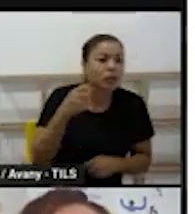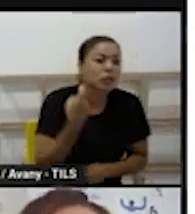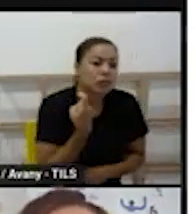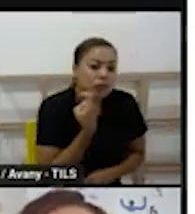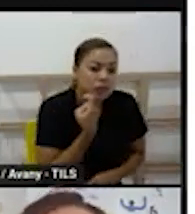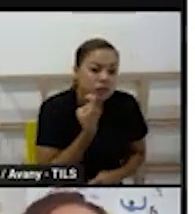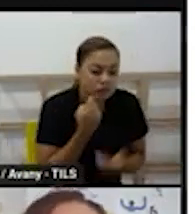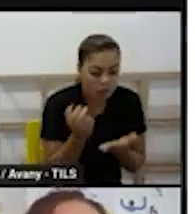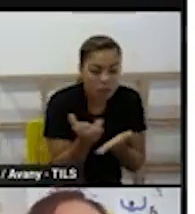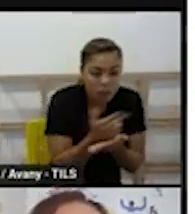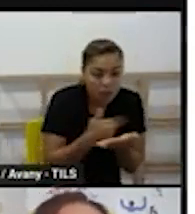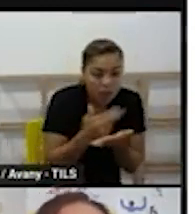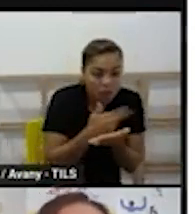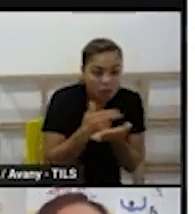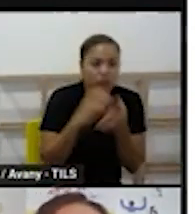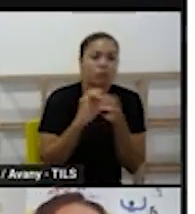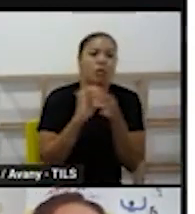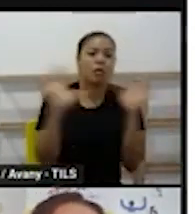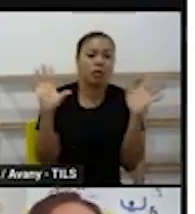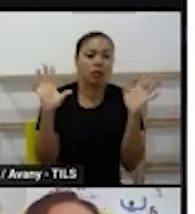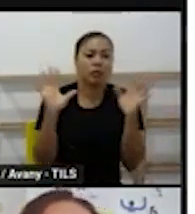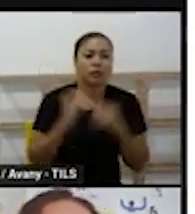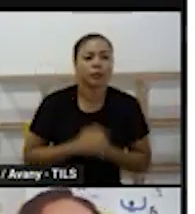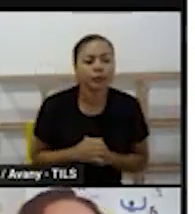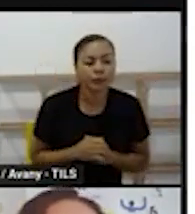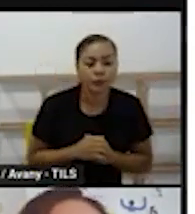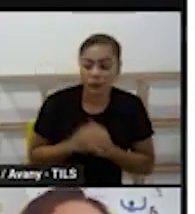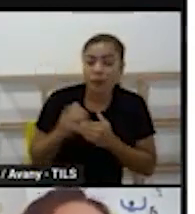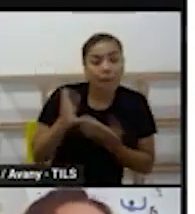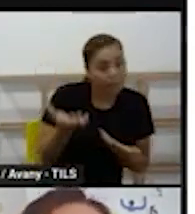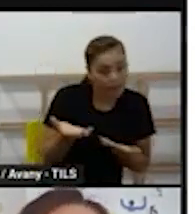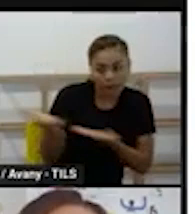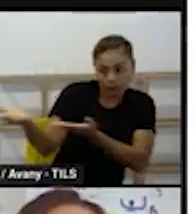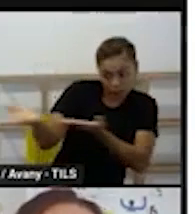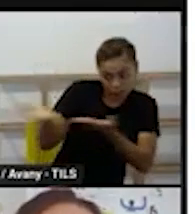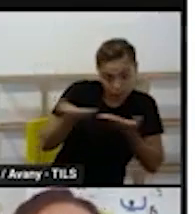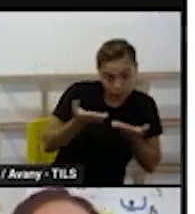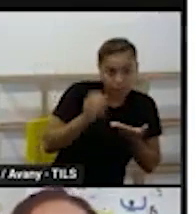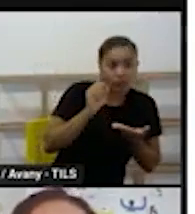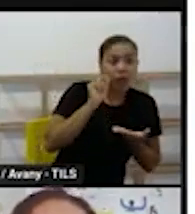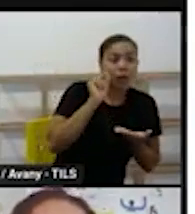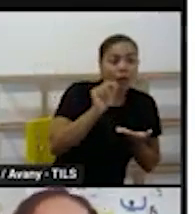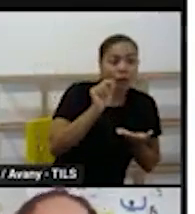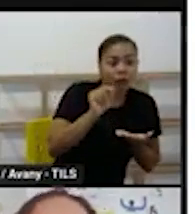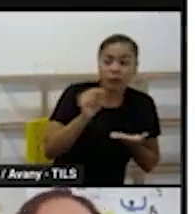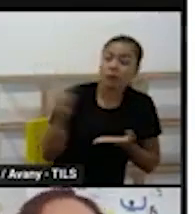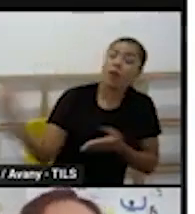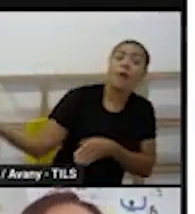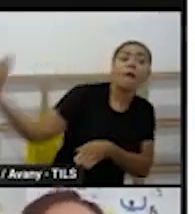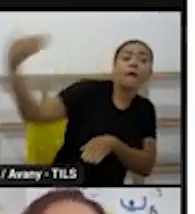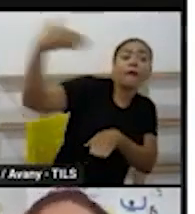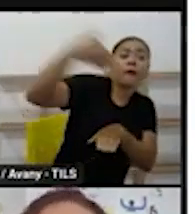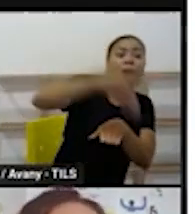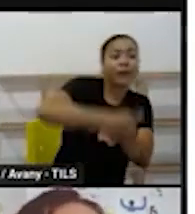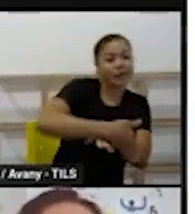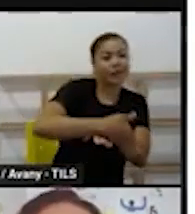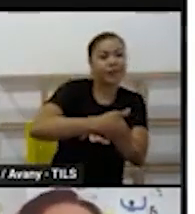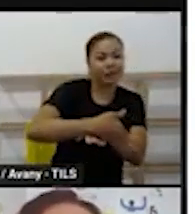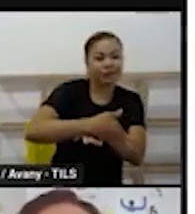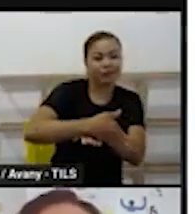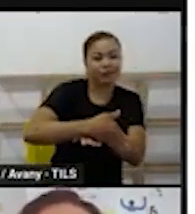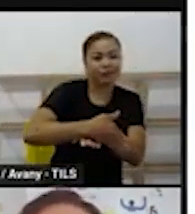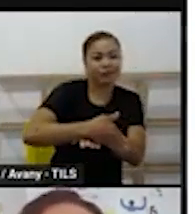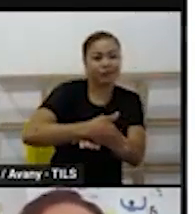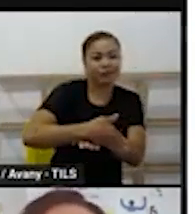desenho livre a gente chama atenção que a acolhida sempre é um tempo de chegada é um tempo que as crianças vão chegando elas não chegam